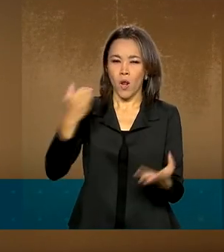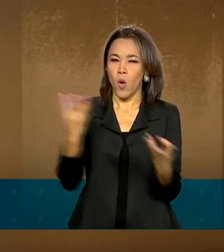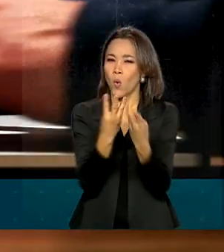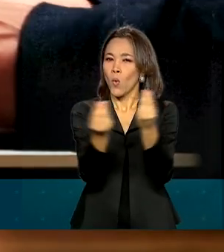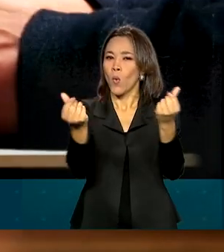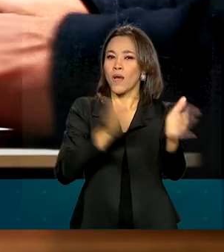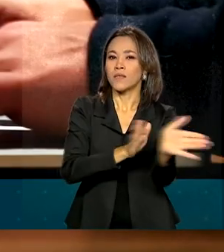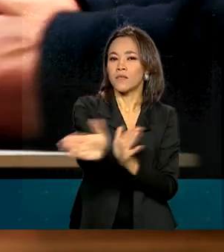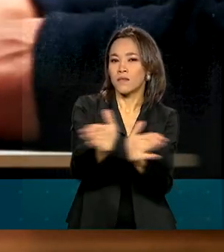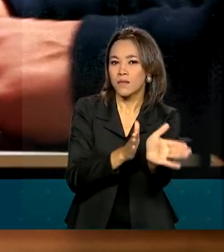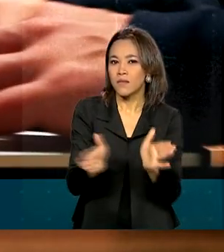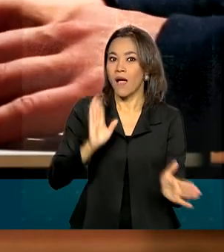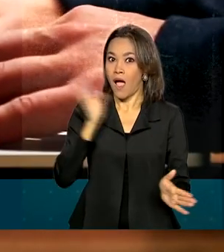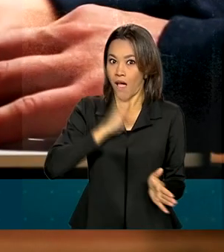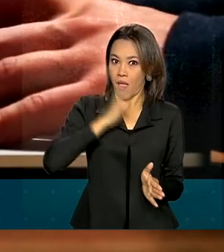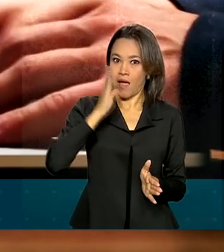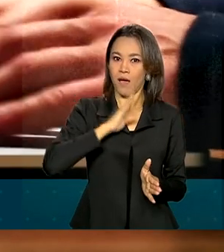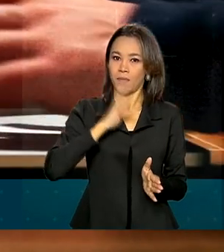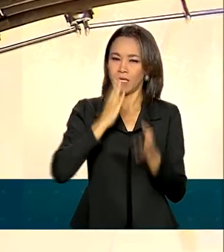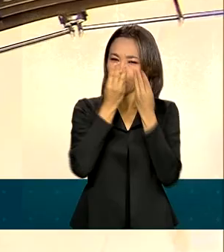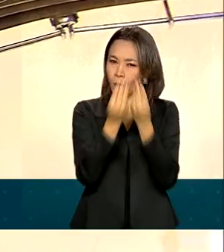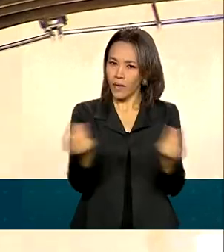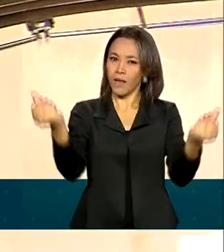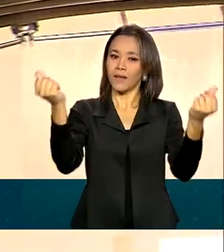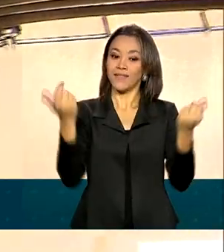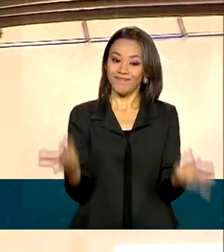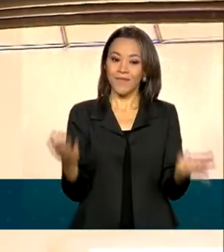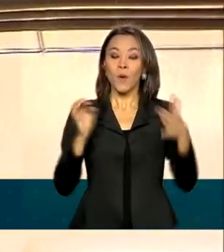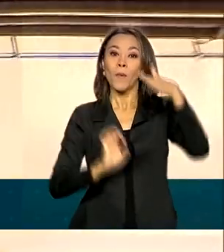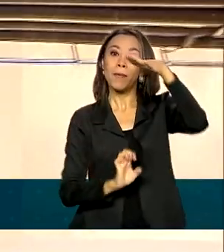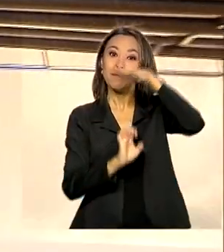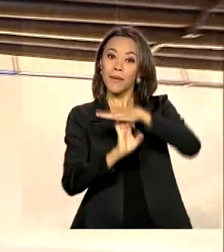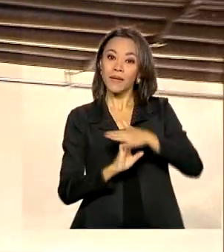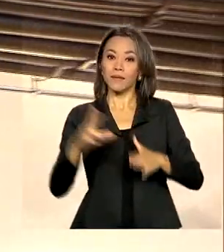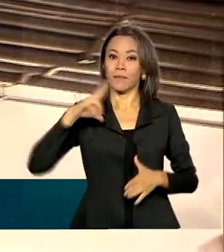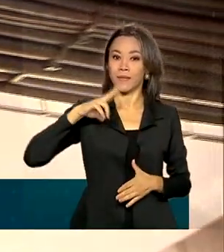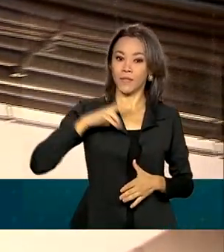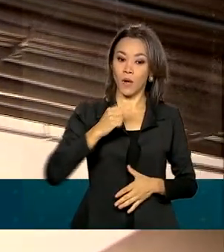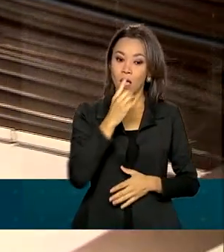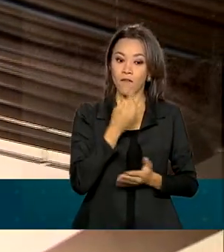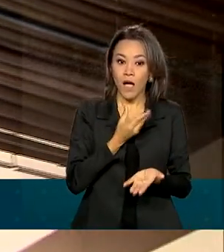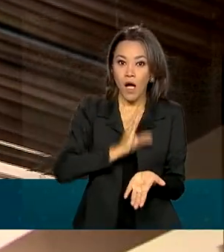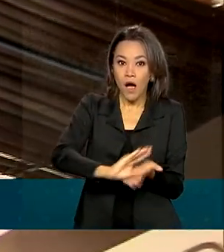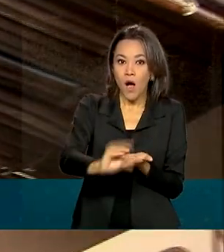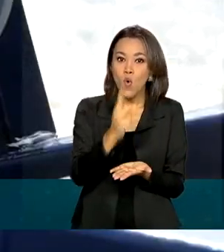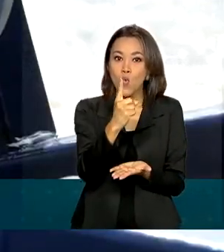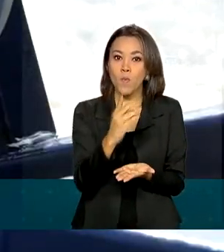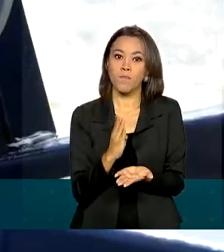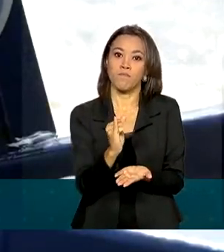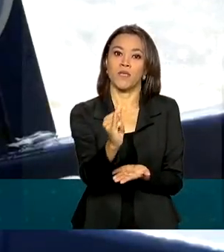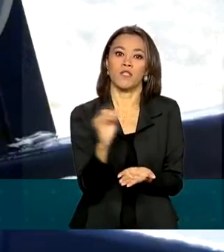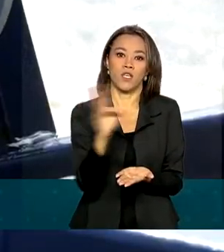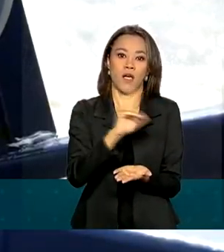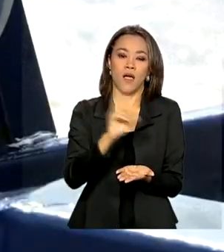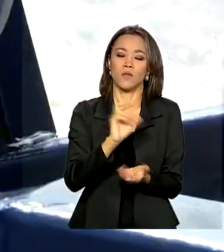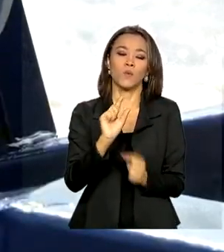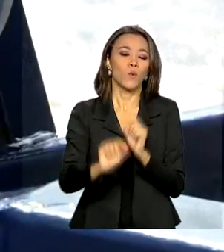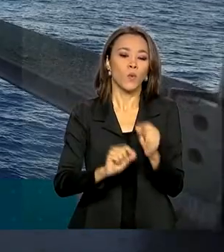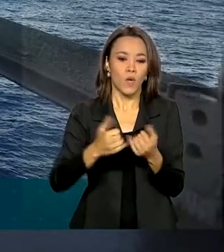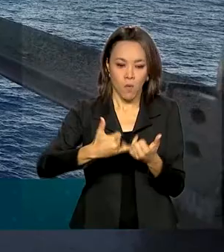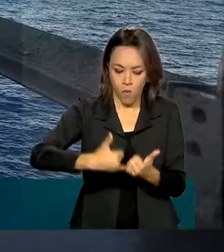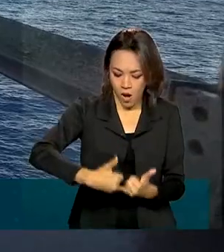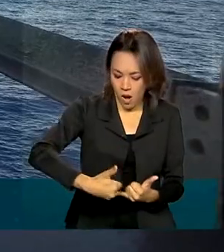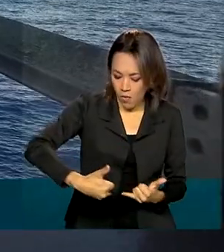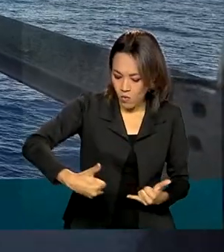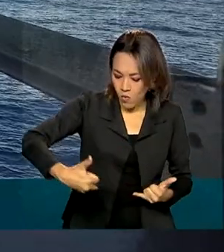acessível, rápida e de qualidade, uma empresa privada vai investir um bilhão de reais na instalação de um cabo